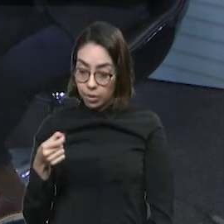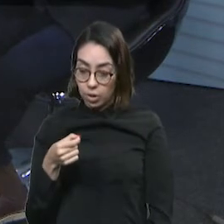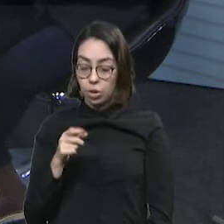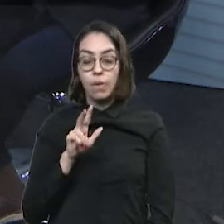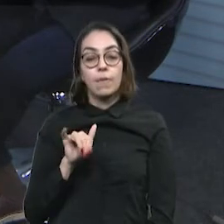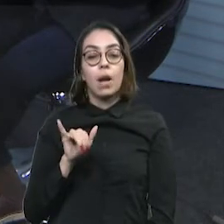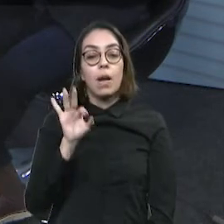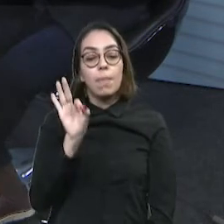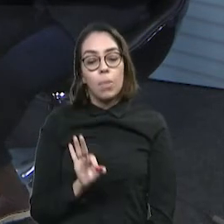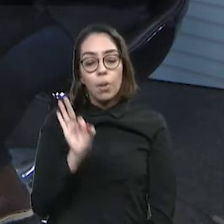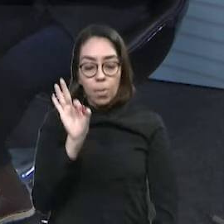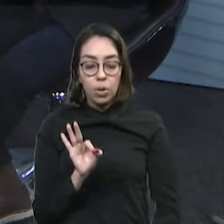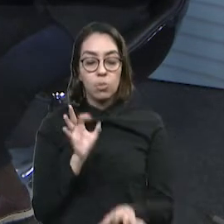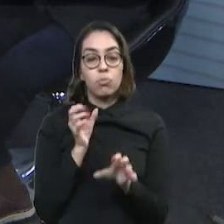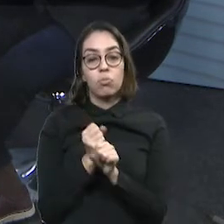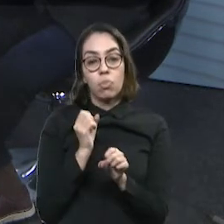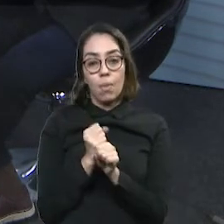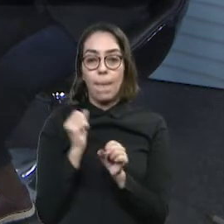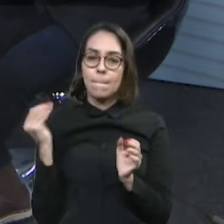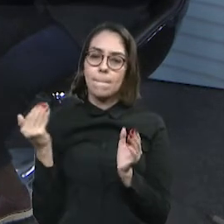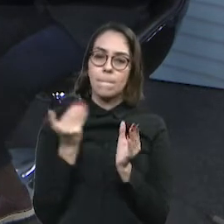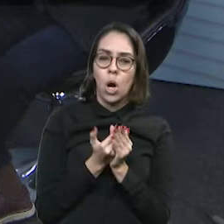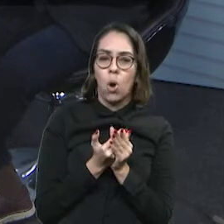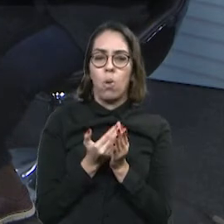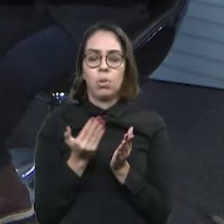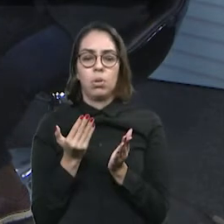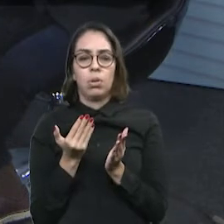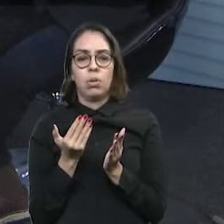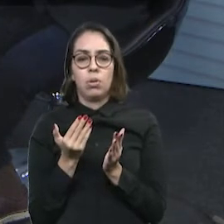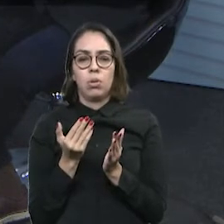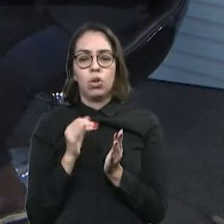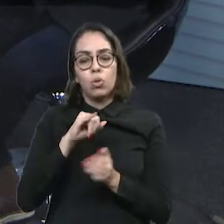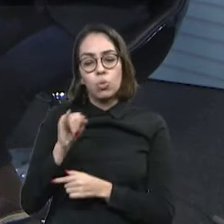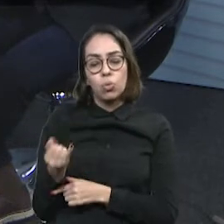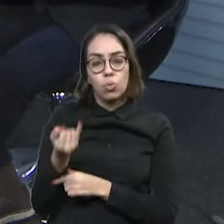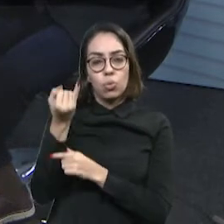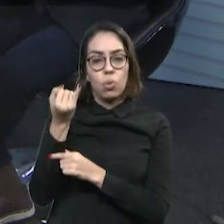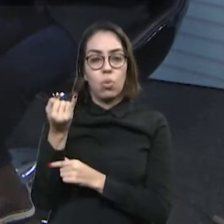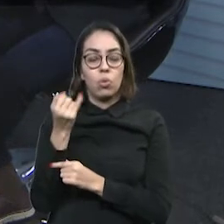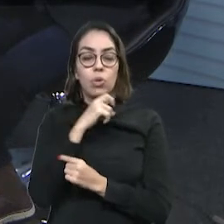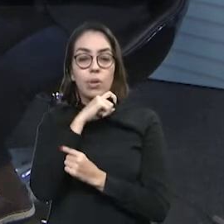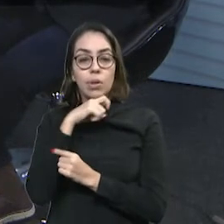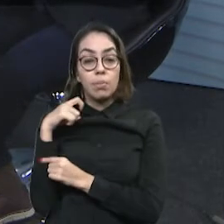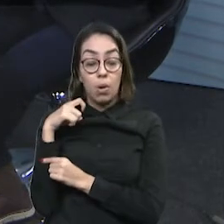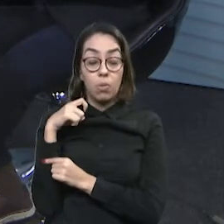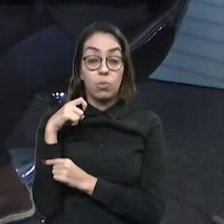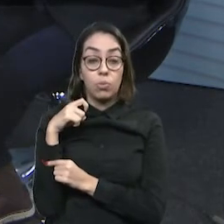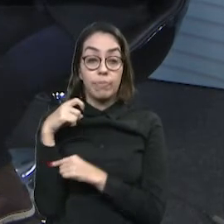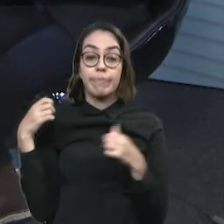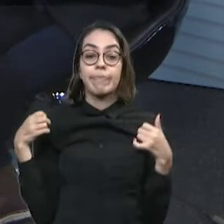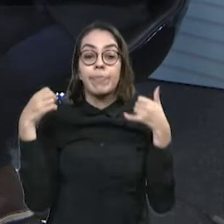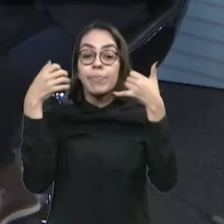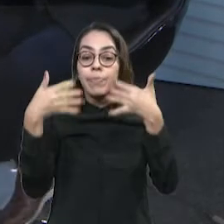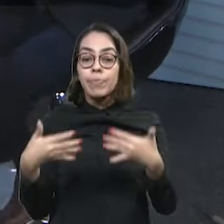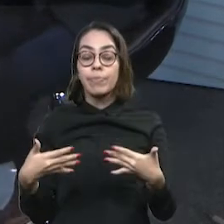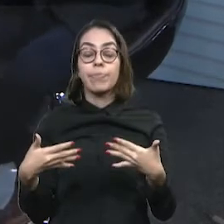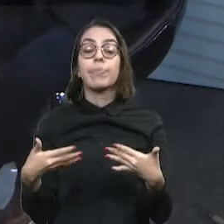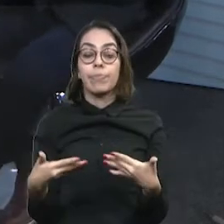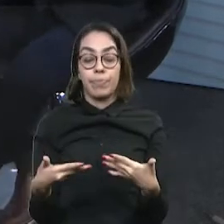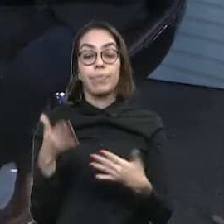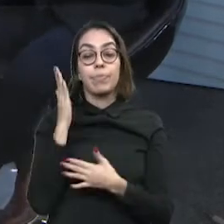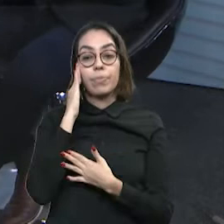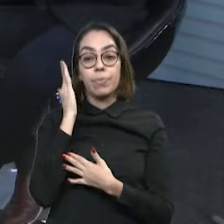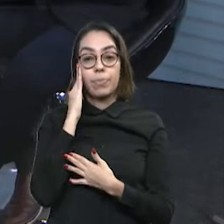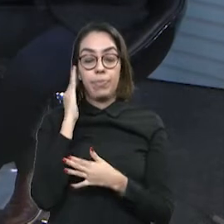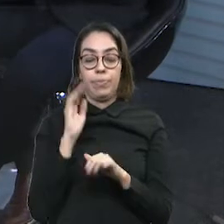proporcionalmente, vou ter de desconto em multas, juros e encargos. Na parte que não está na PGFM. Então, só atualizando também essa informação. Inclusive,